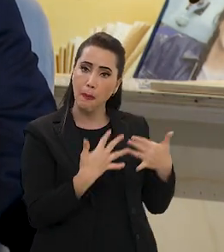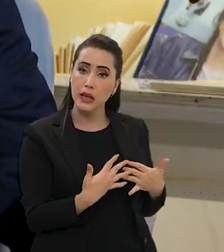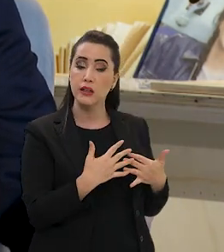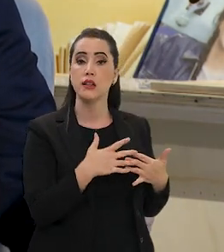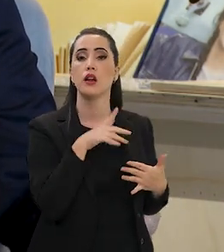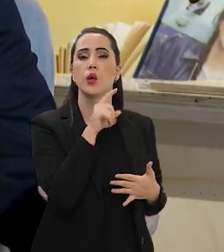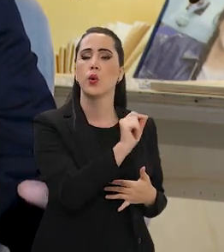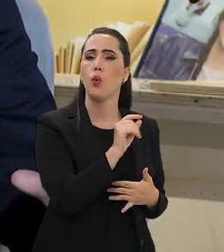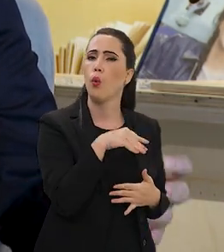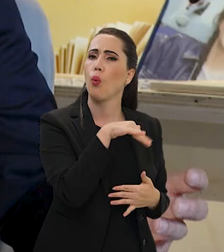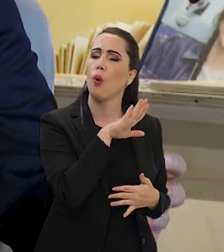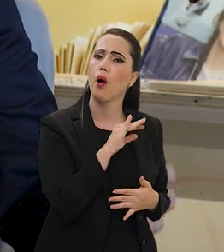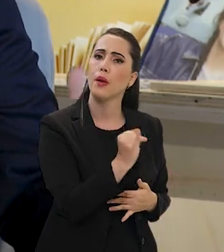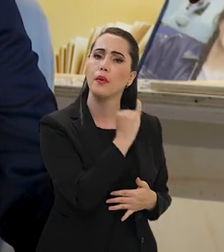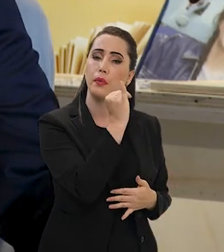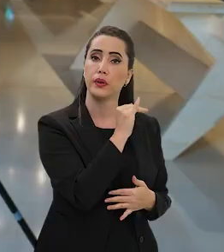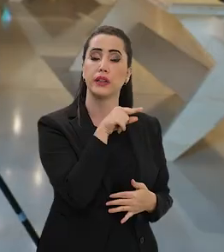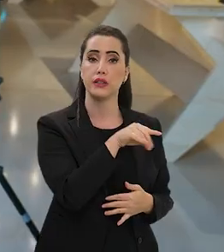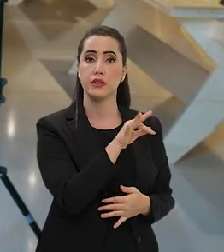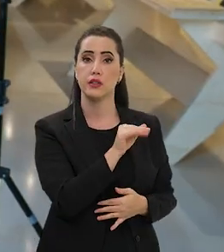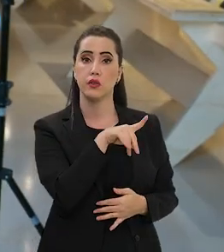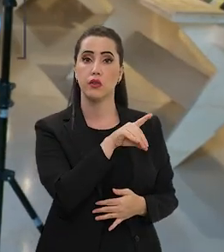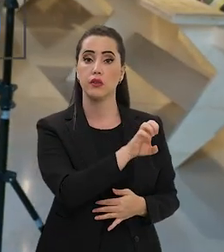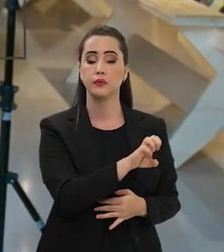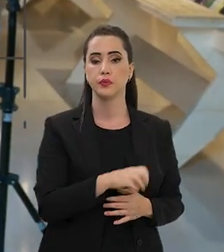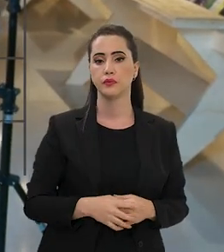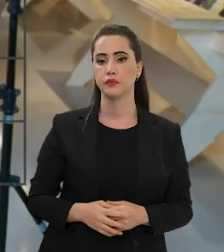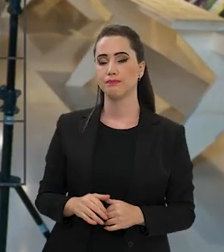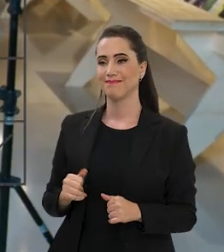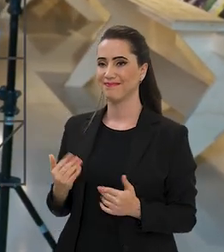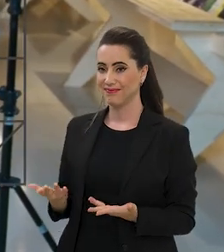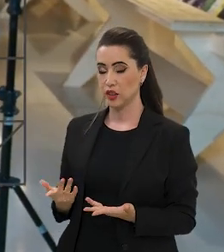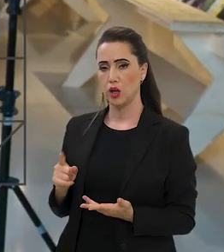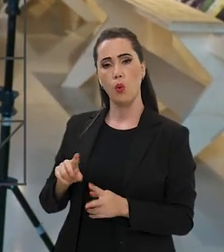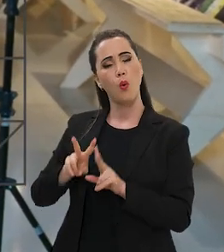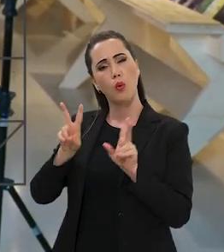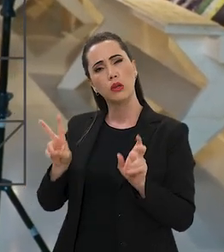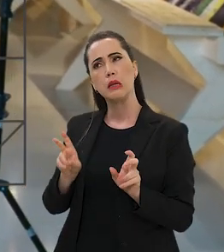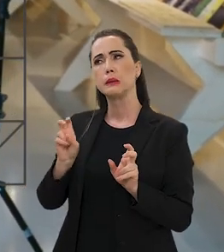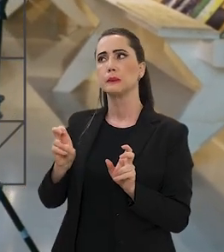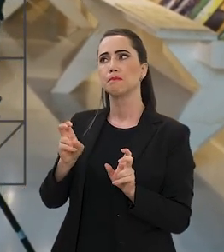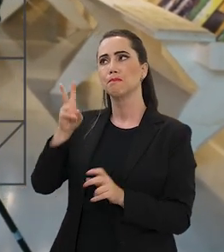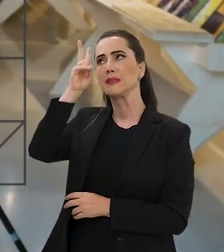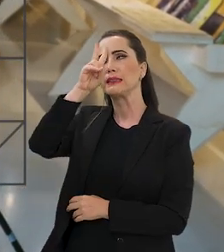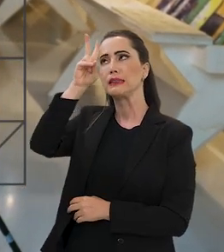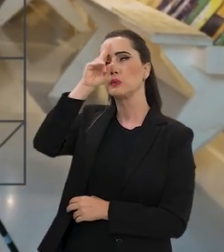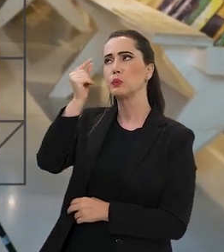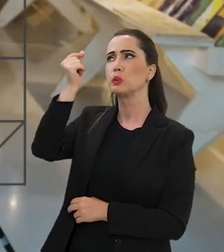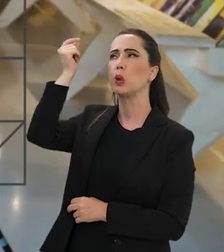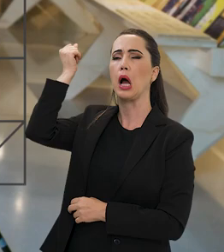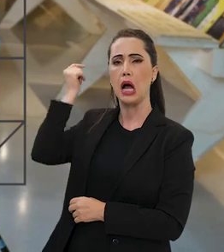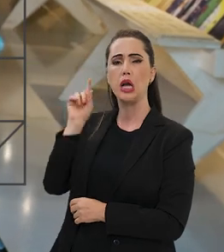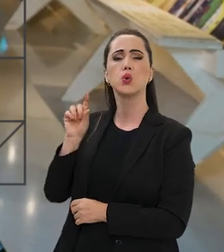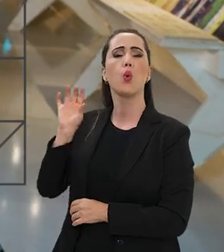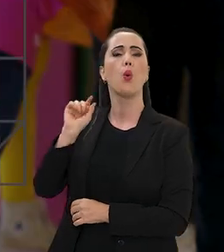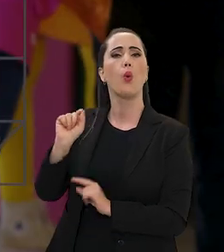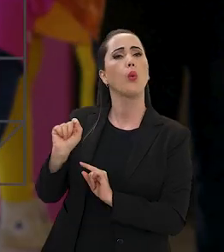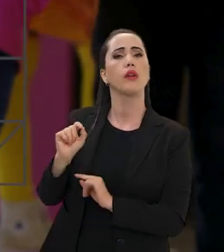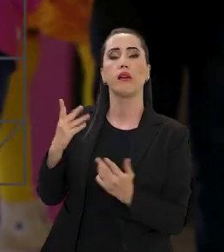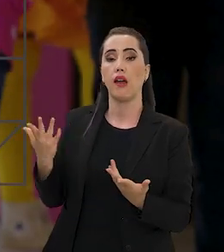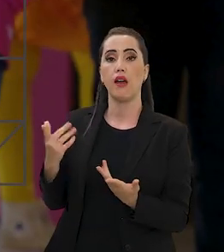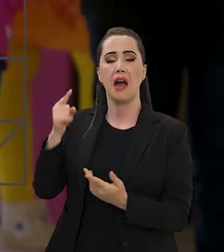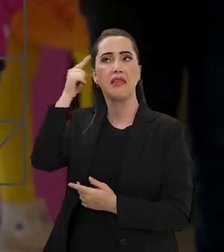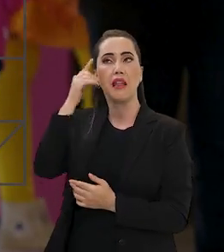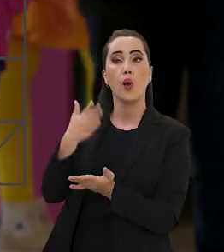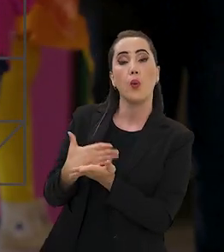Fala um pouquinho para a gente da importância do fundo. Pois é. A história do fundo, quando você acompanha ao longo do tempo o que era, qual era a